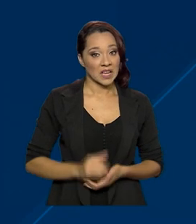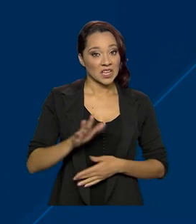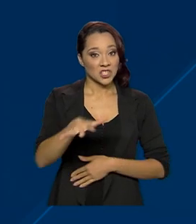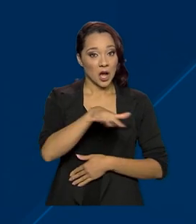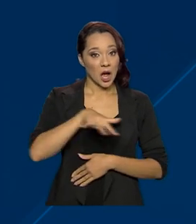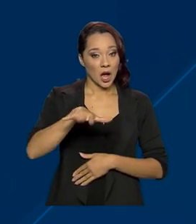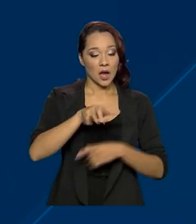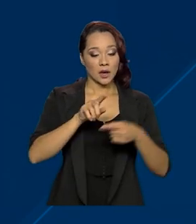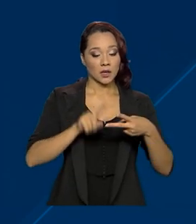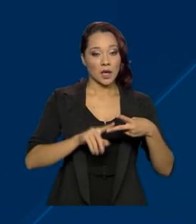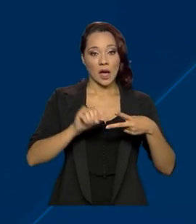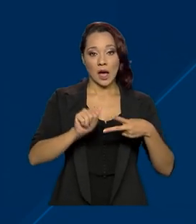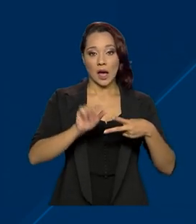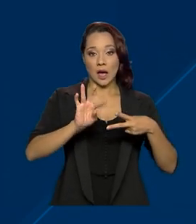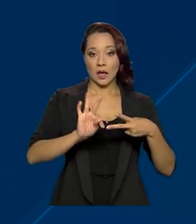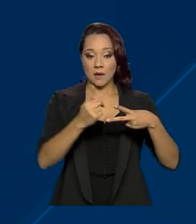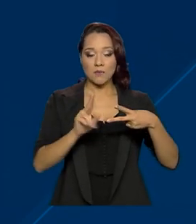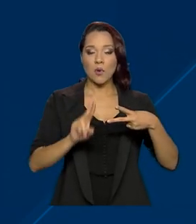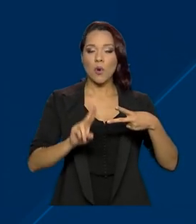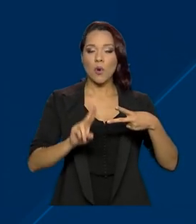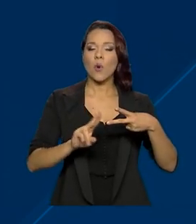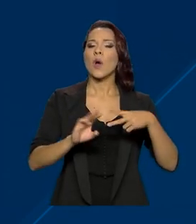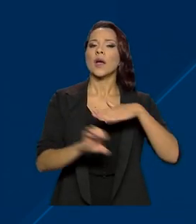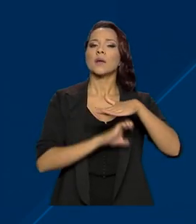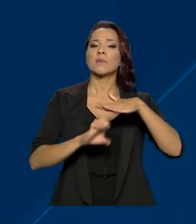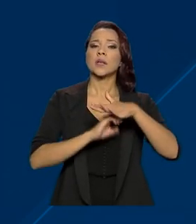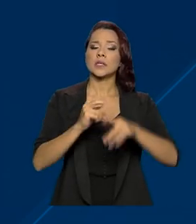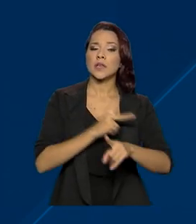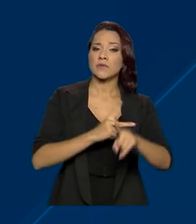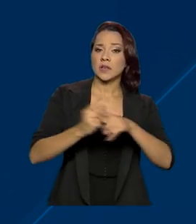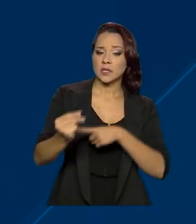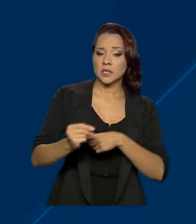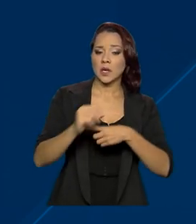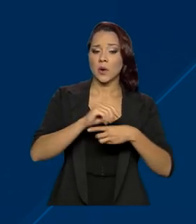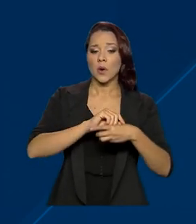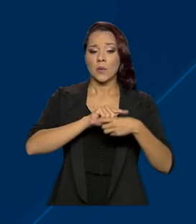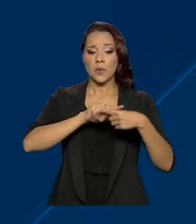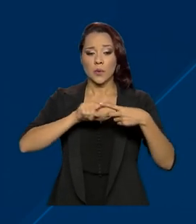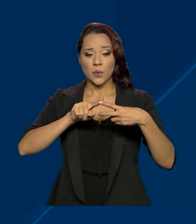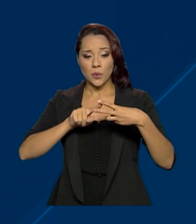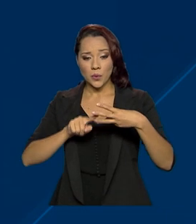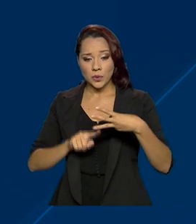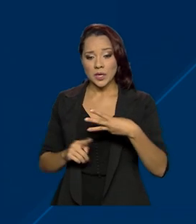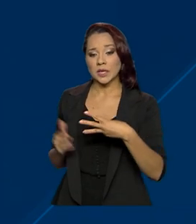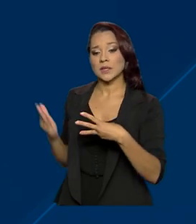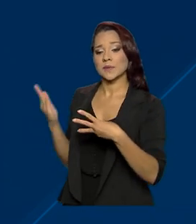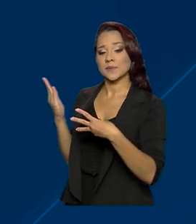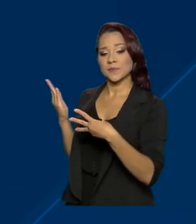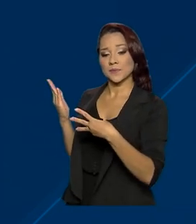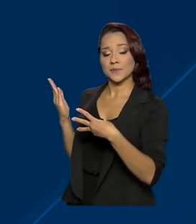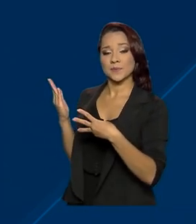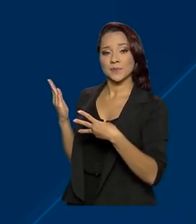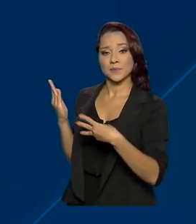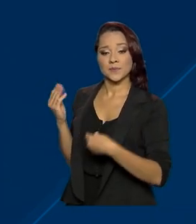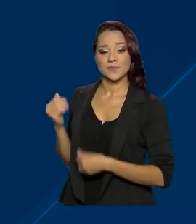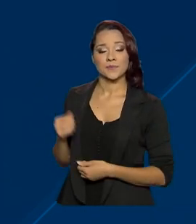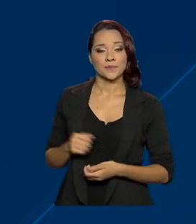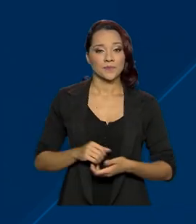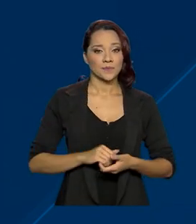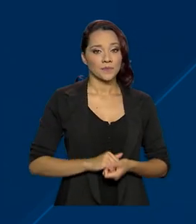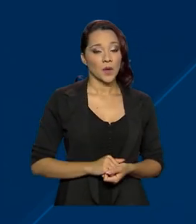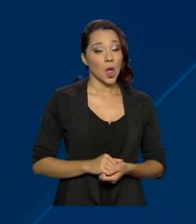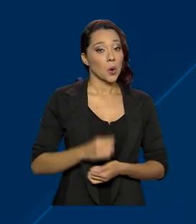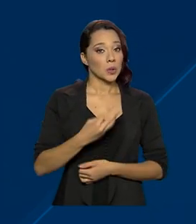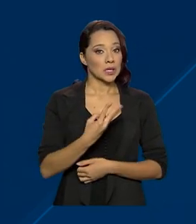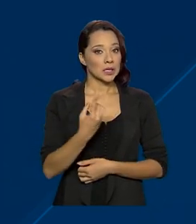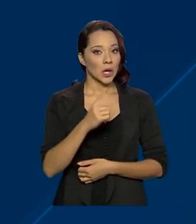o campo de Atapu foi arrematado com o consórcio formado por Petrobras, Shell Brasil e Total Energis, com